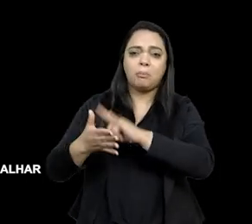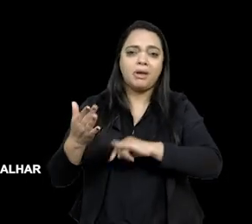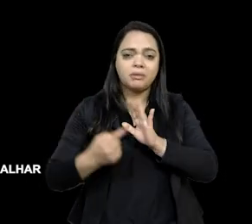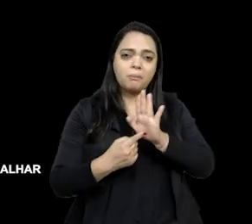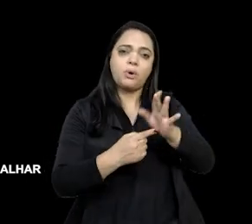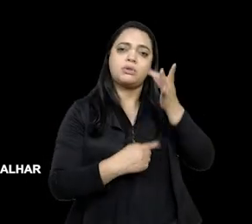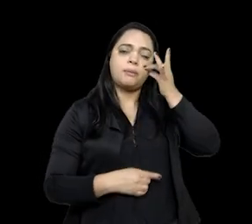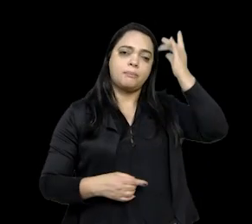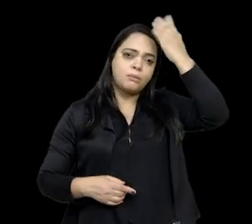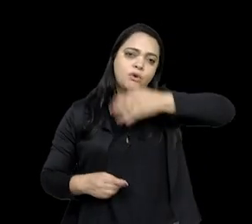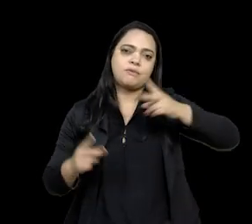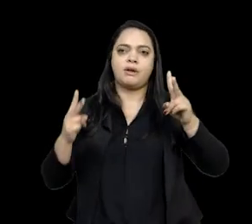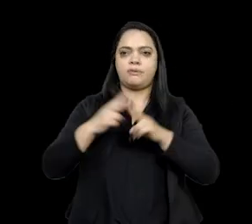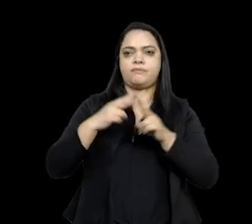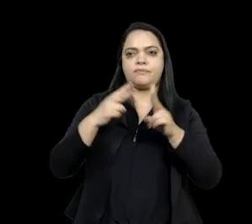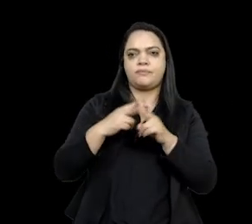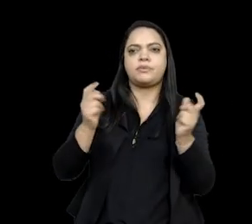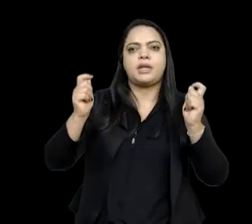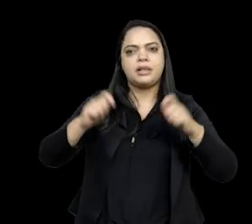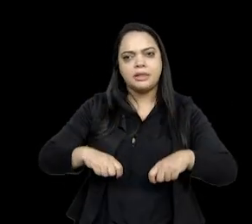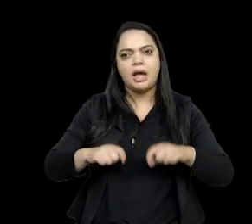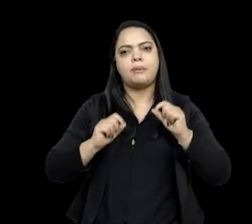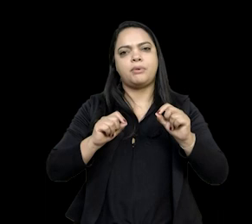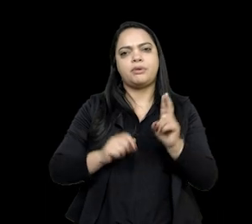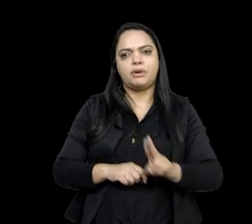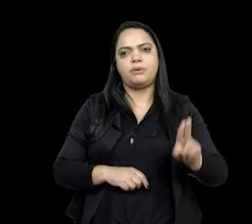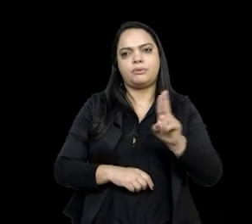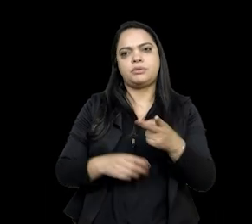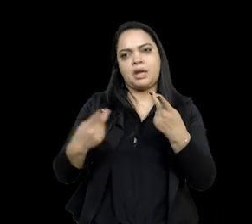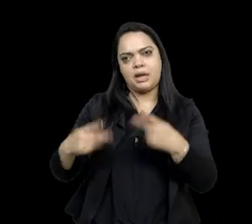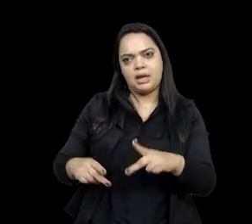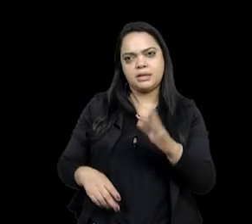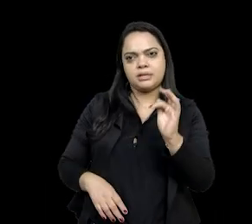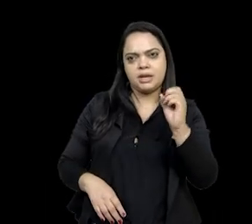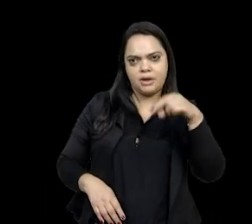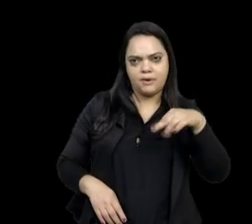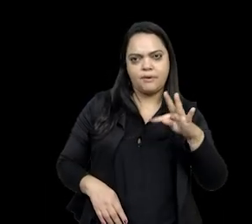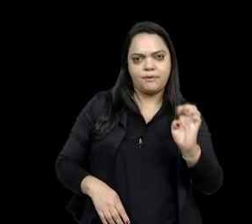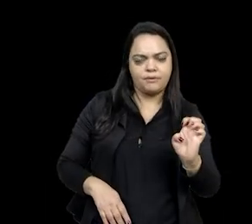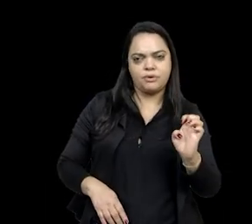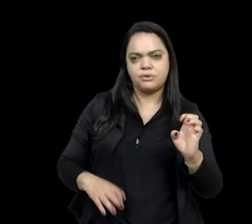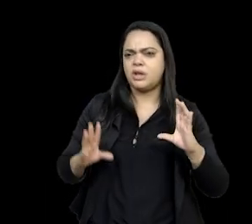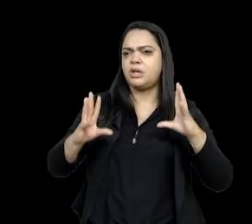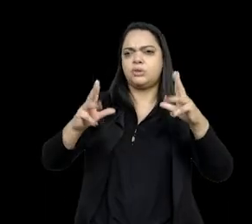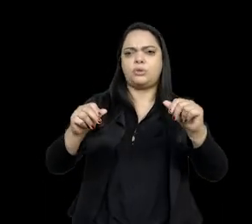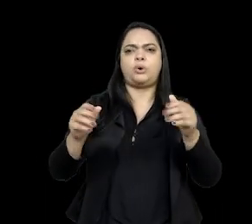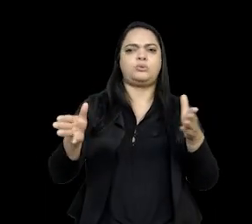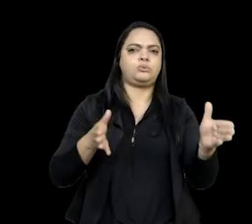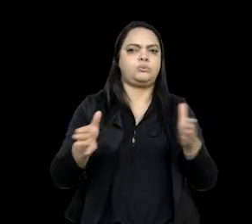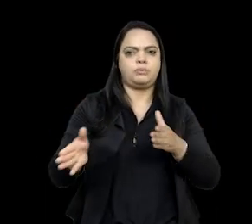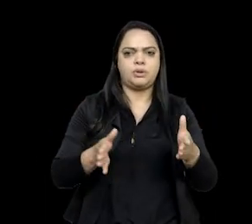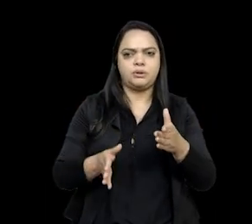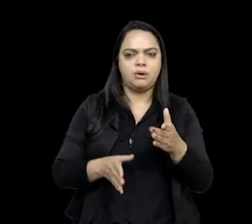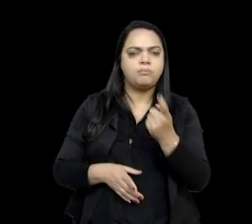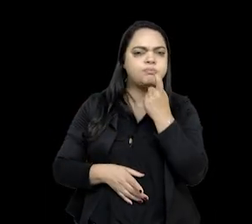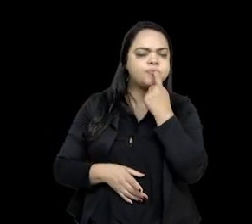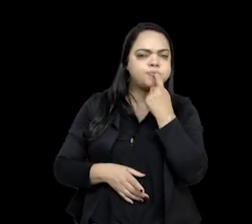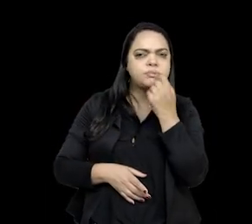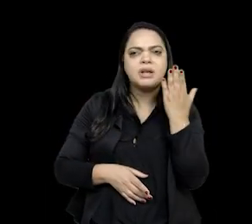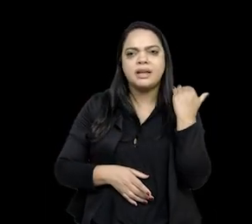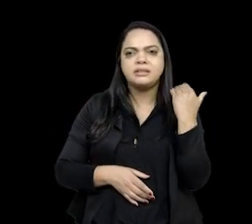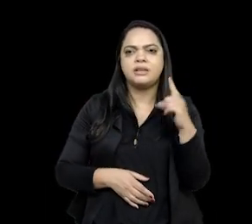daria, por exemplo, a gente trabalhar com esse tipo de fonte. E isso em todos os períodos. Agora, mais recentemente, ah,